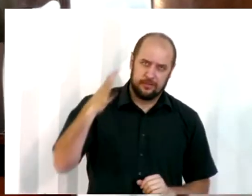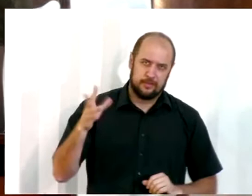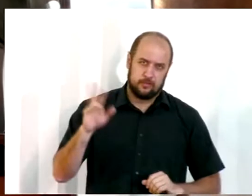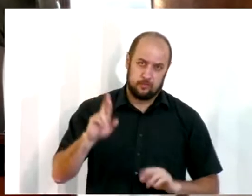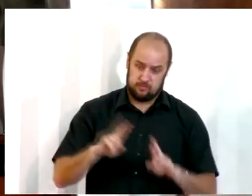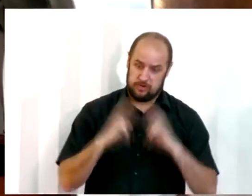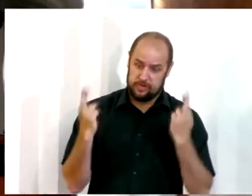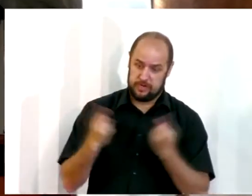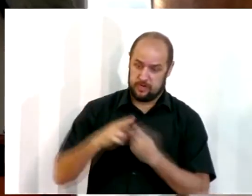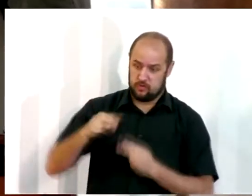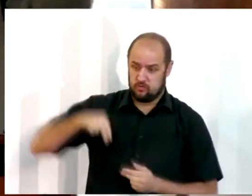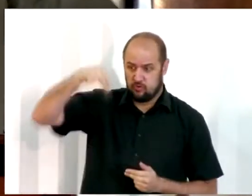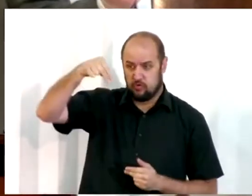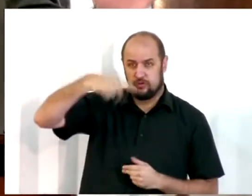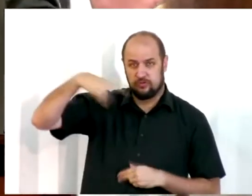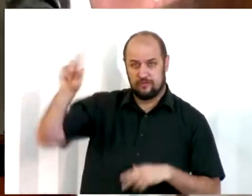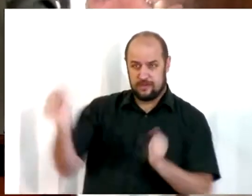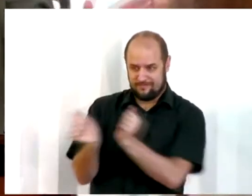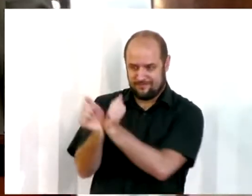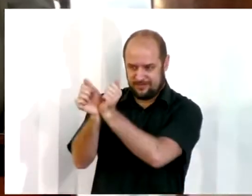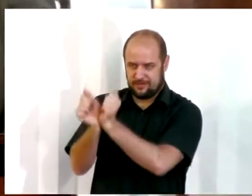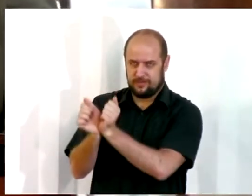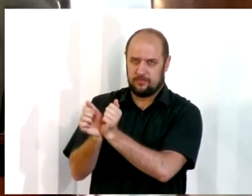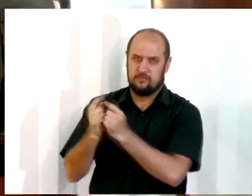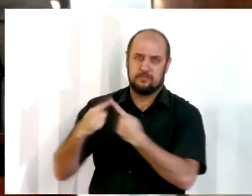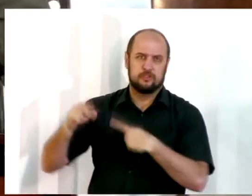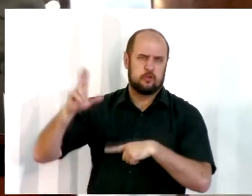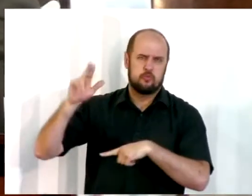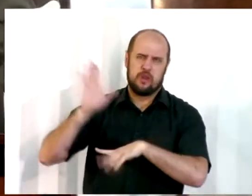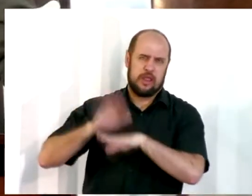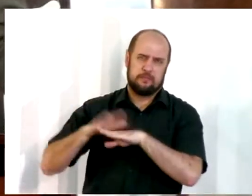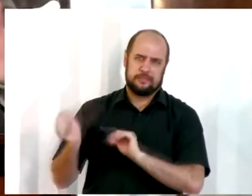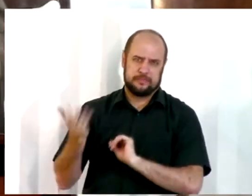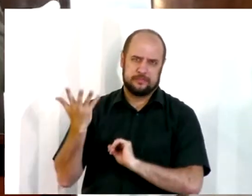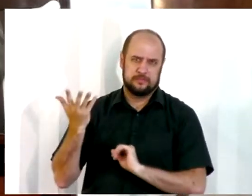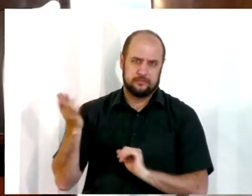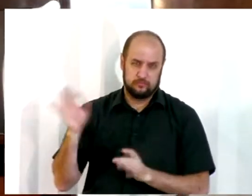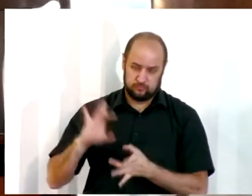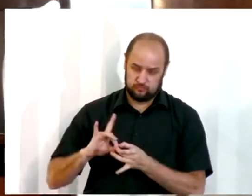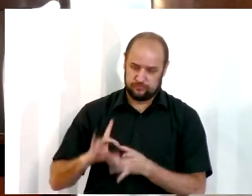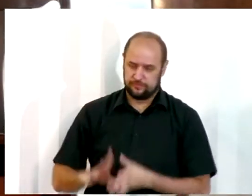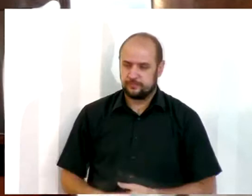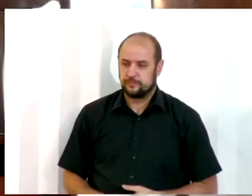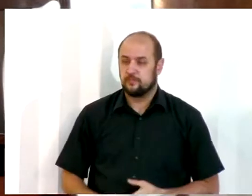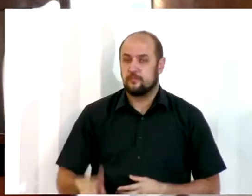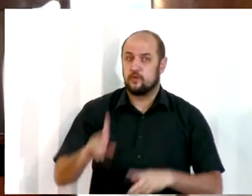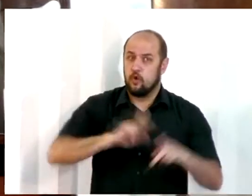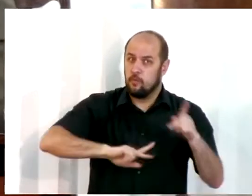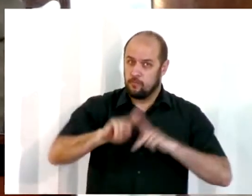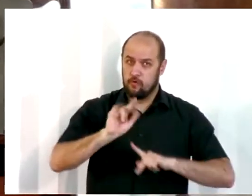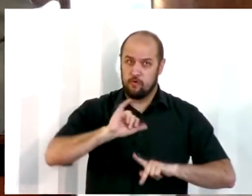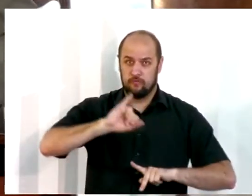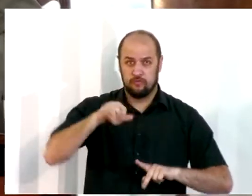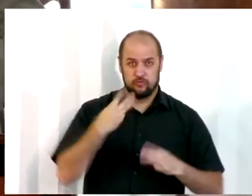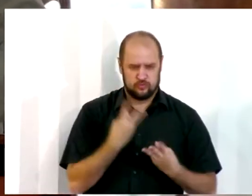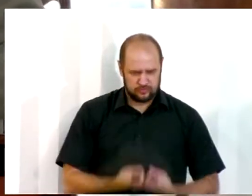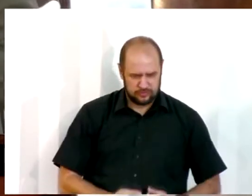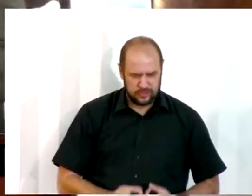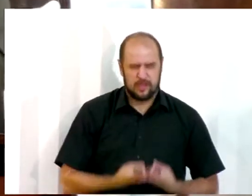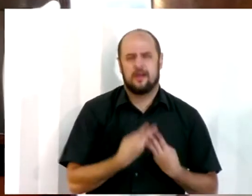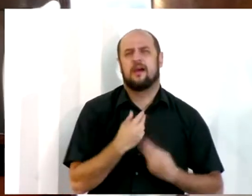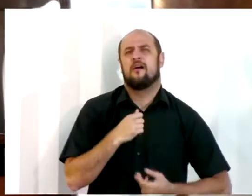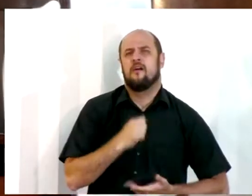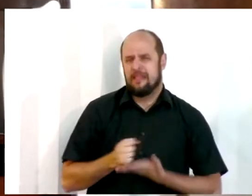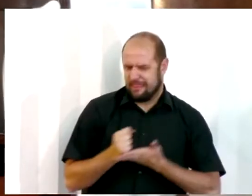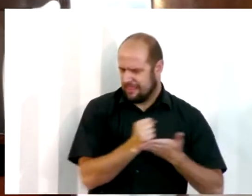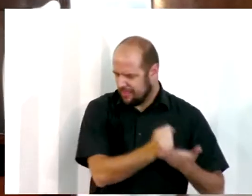levado para o cativeiro, mas esse reino não será restaurado mais. Mas quando o povo de Judá, a tribo de Benjamim, esses são